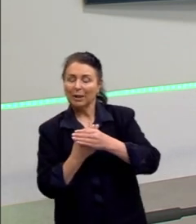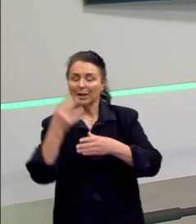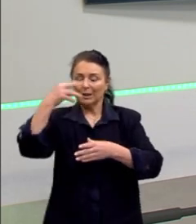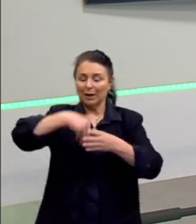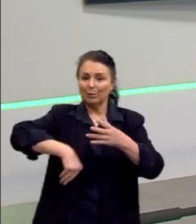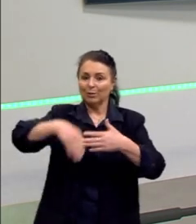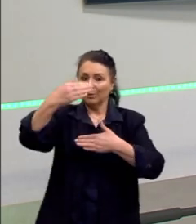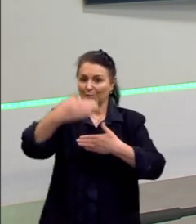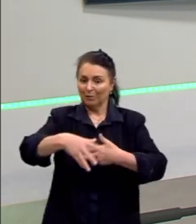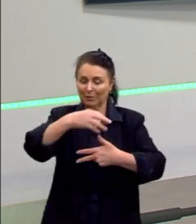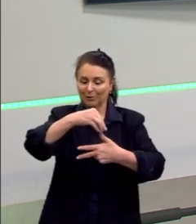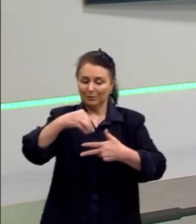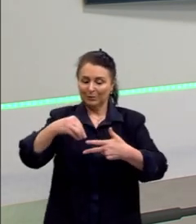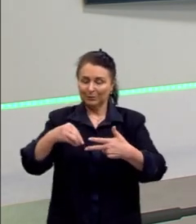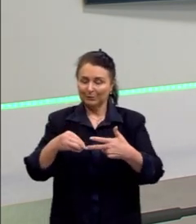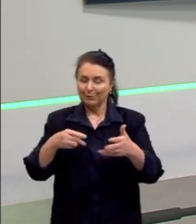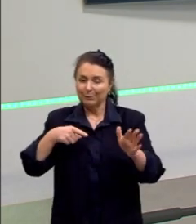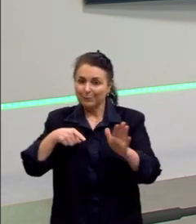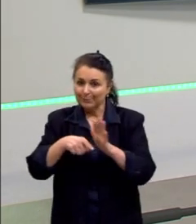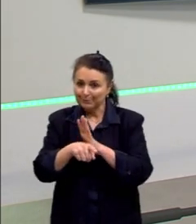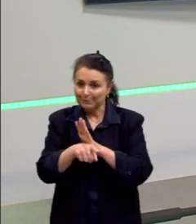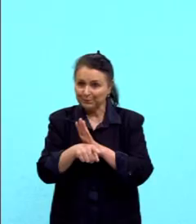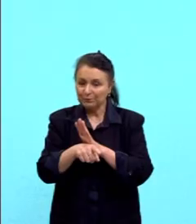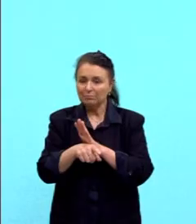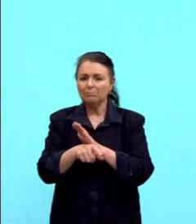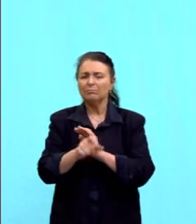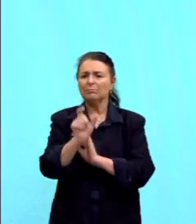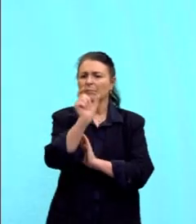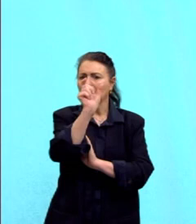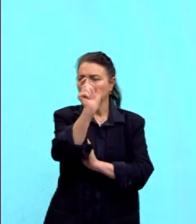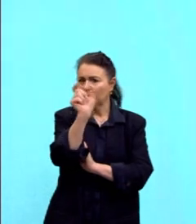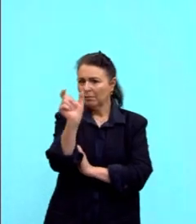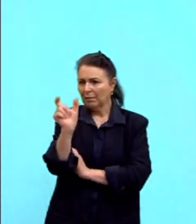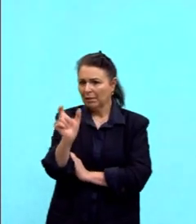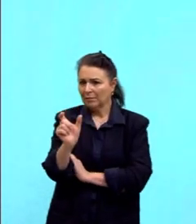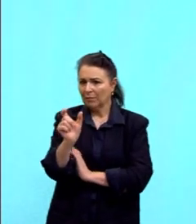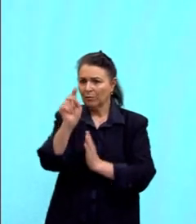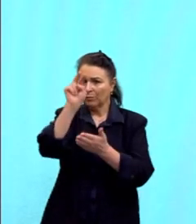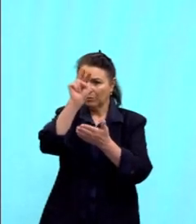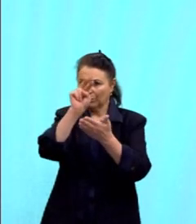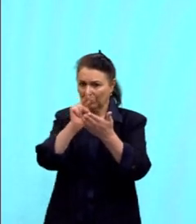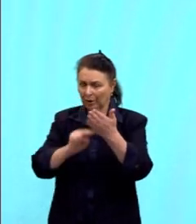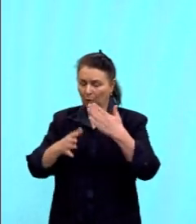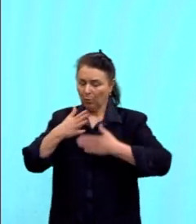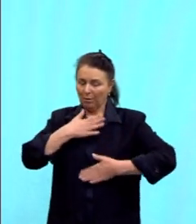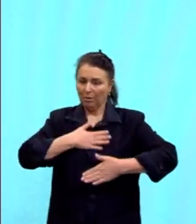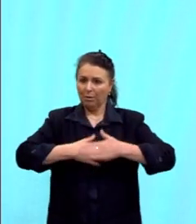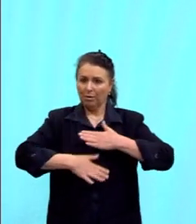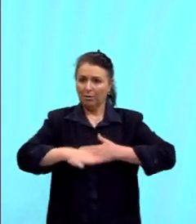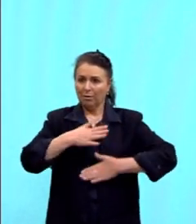Nós temos aqui uma questão com palavras... Vamos lá, vamos ler aqui lentamente.